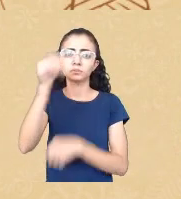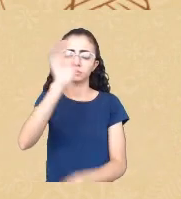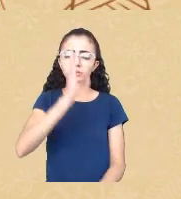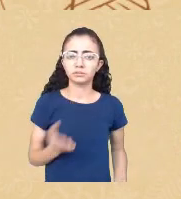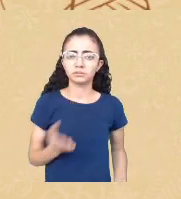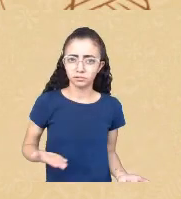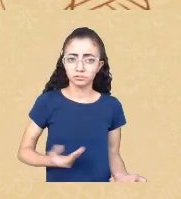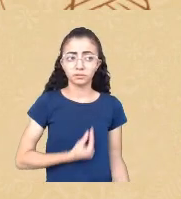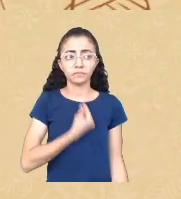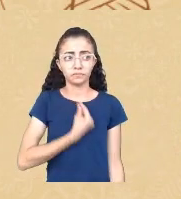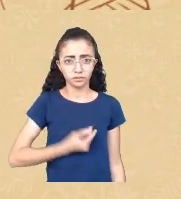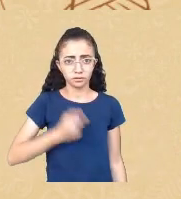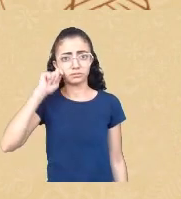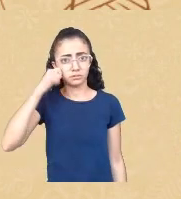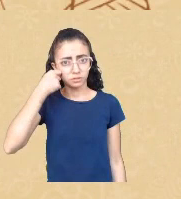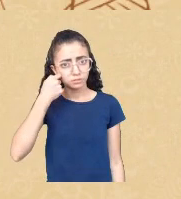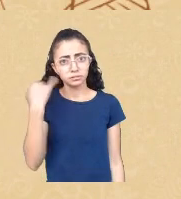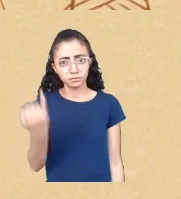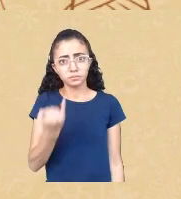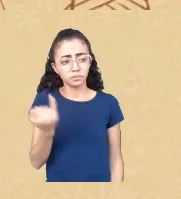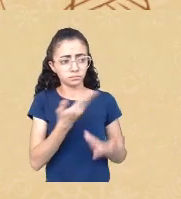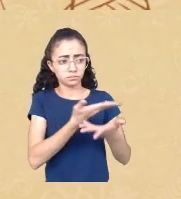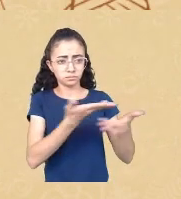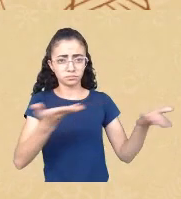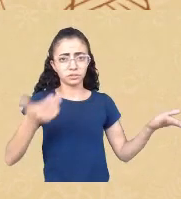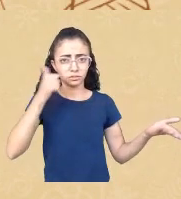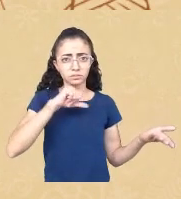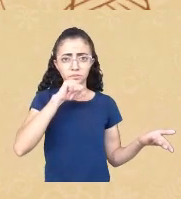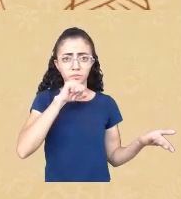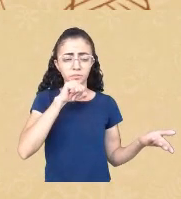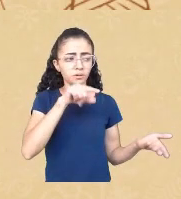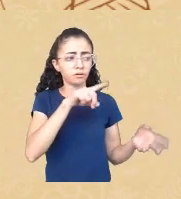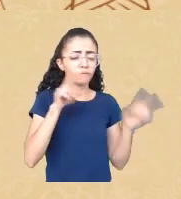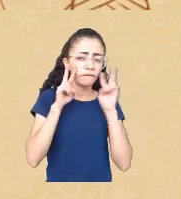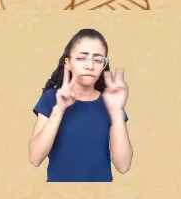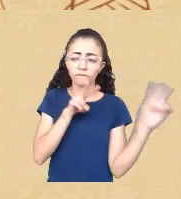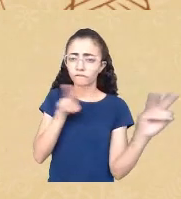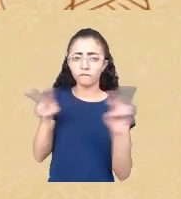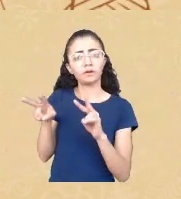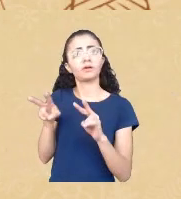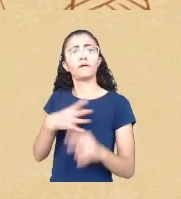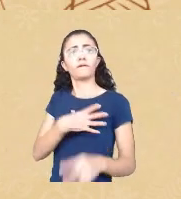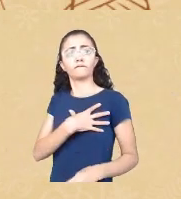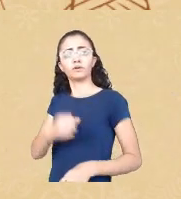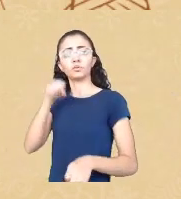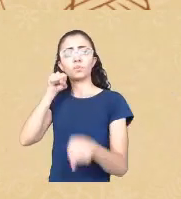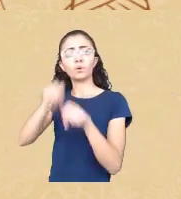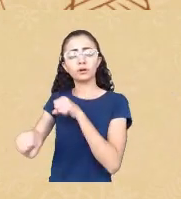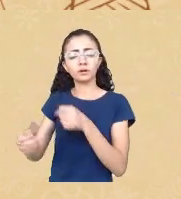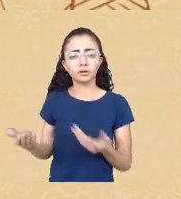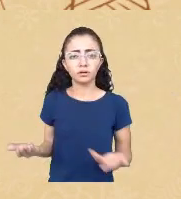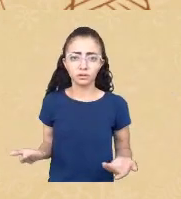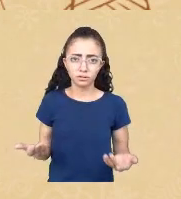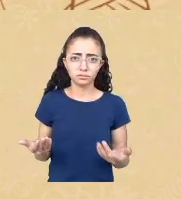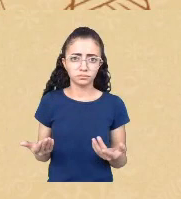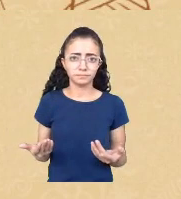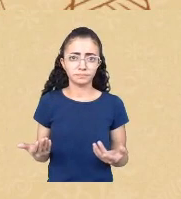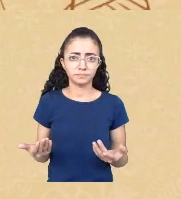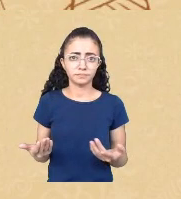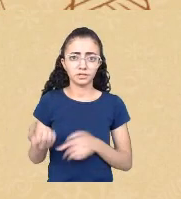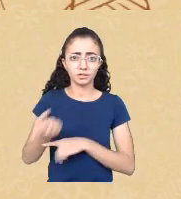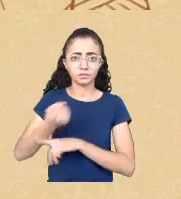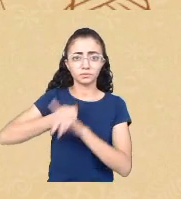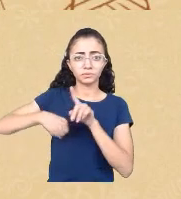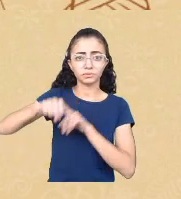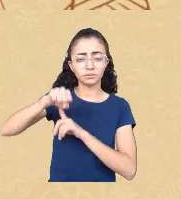filhos terem suas vidas interrompidas pela mão do Estado porque quase sempre isso acontece pela